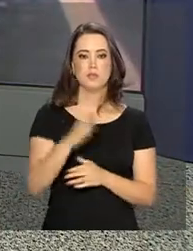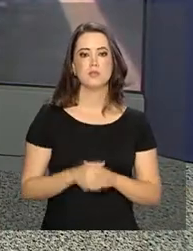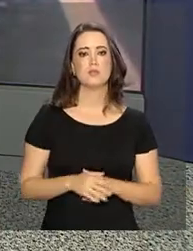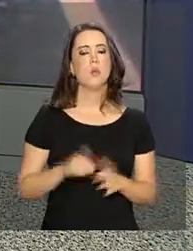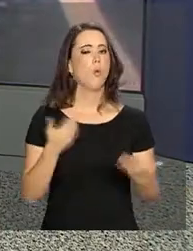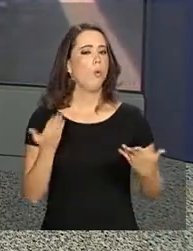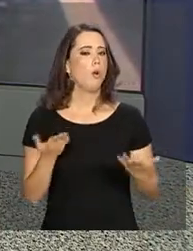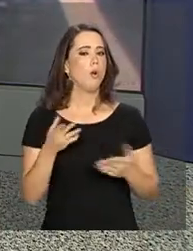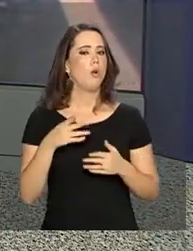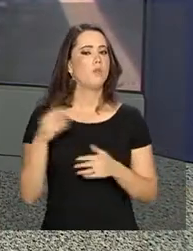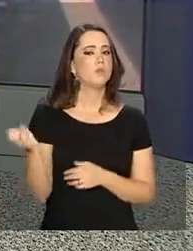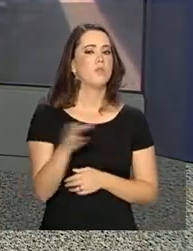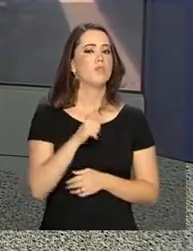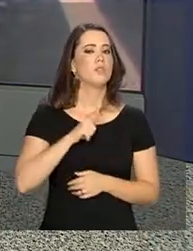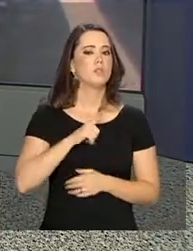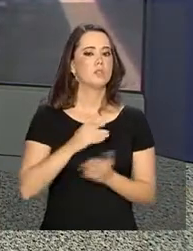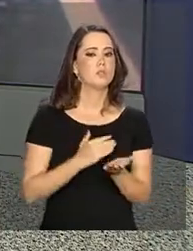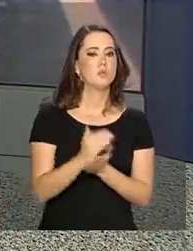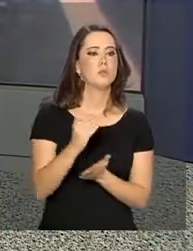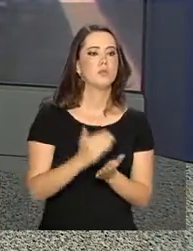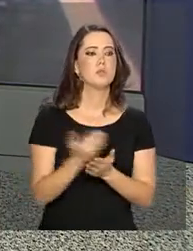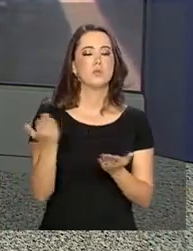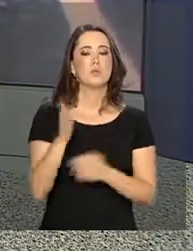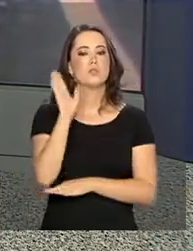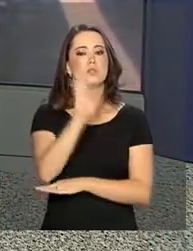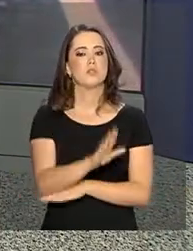você. Alguma novidade no início desta tarde?